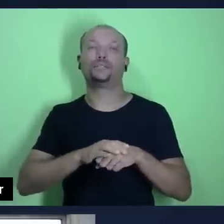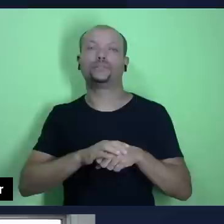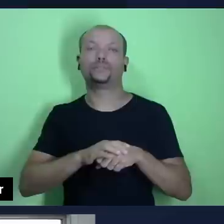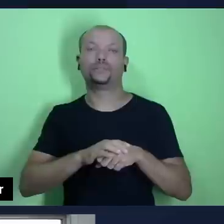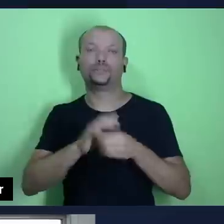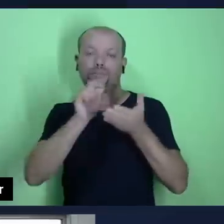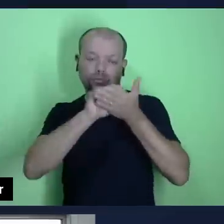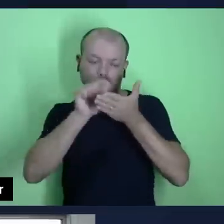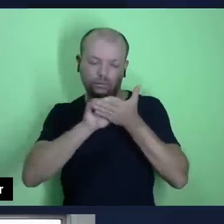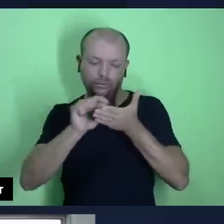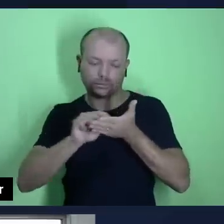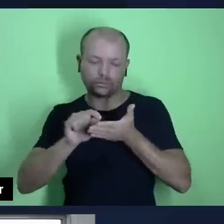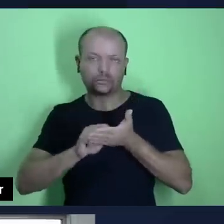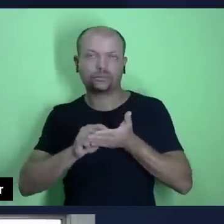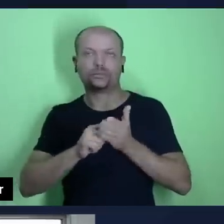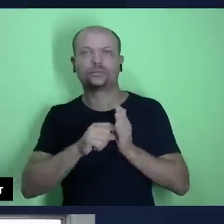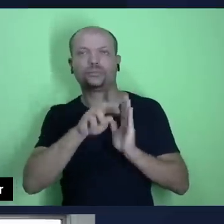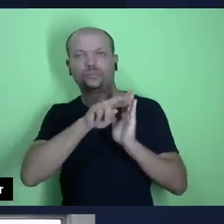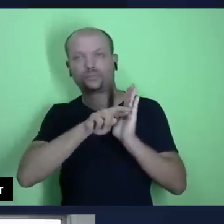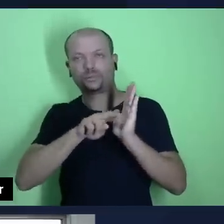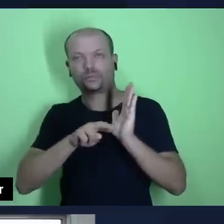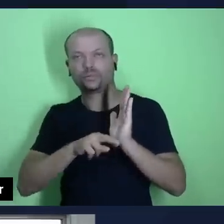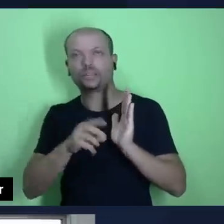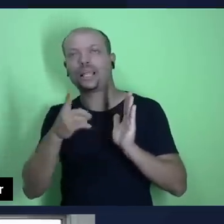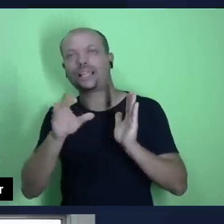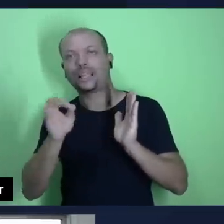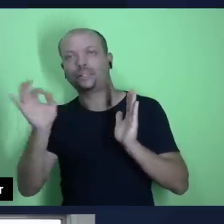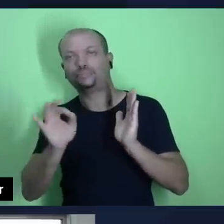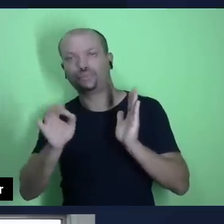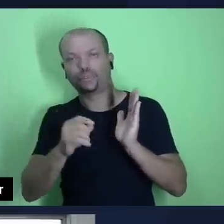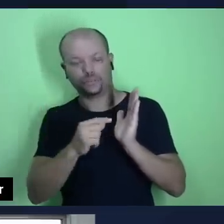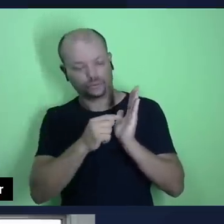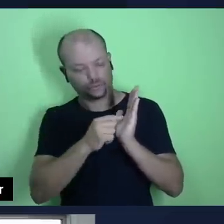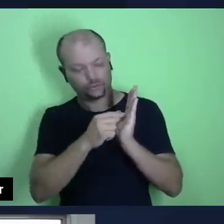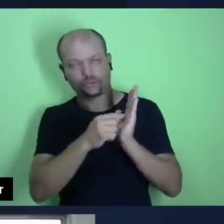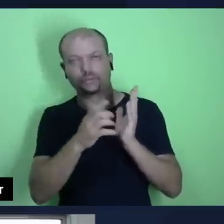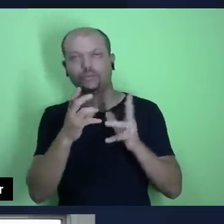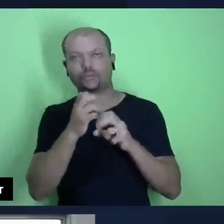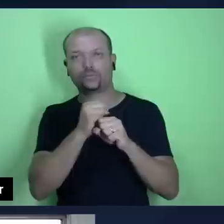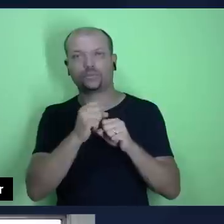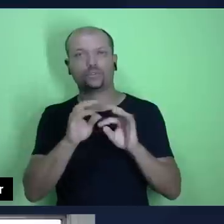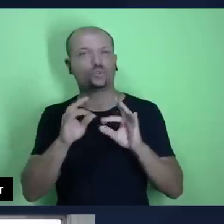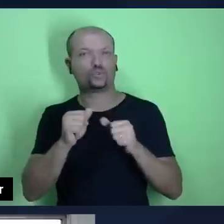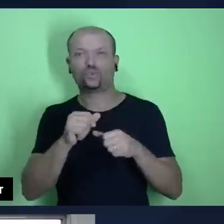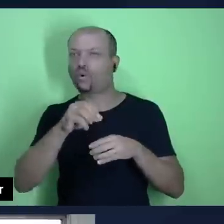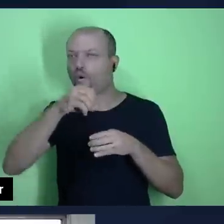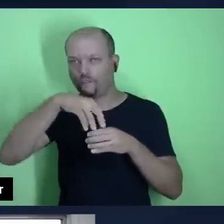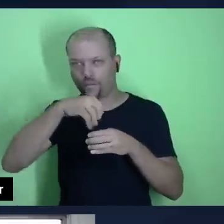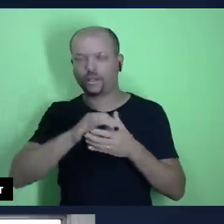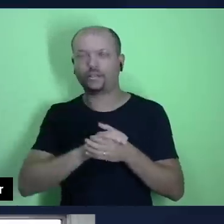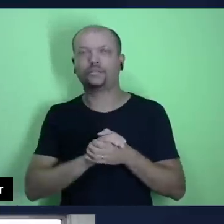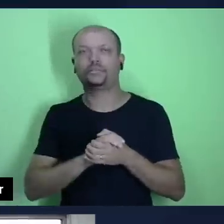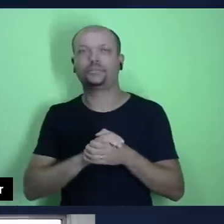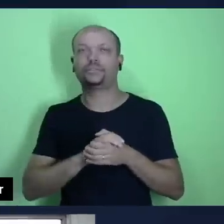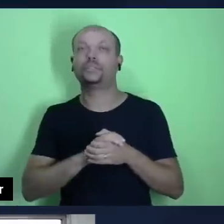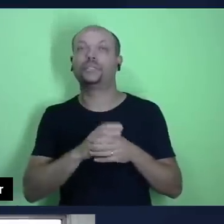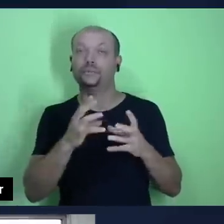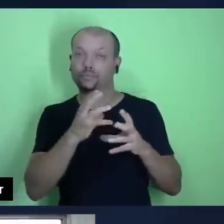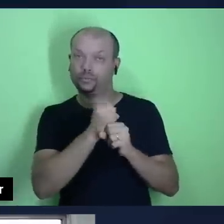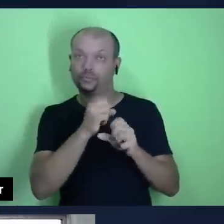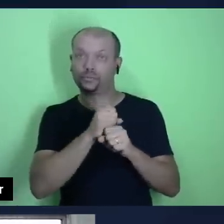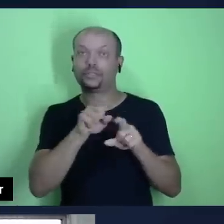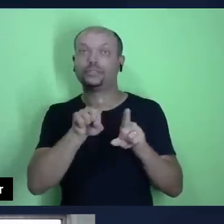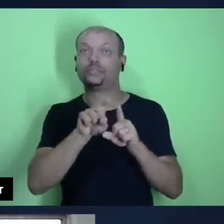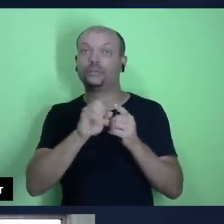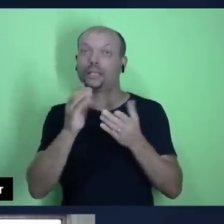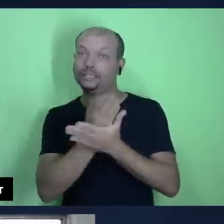prioriza ele, dízimo, dez por cento, ele já faça um cálculo geral de uma oferta e desse cálculo geral, ele separe